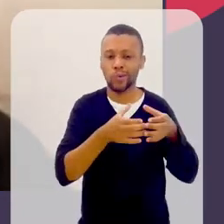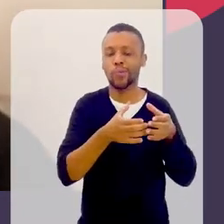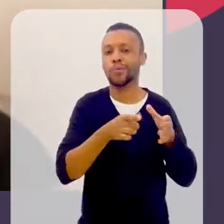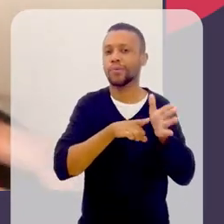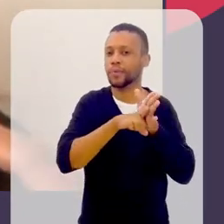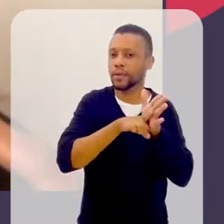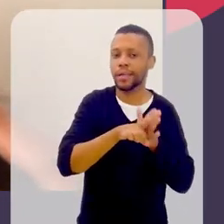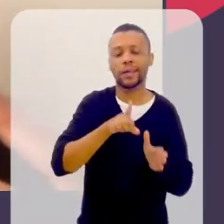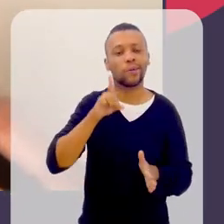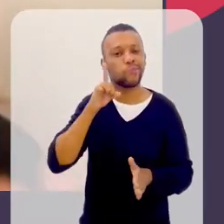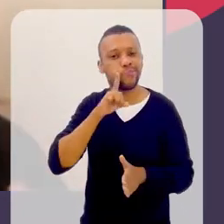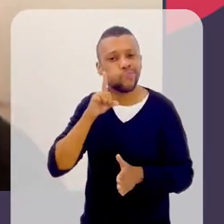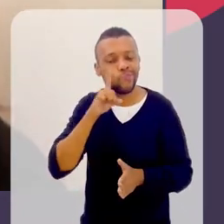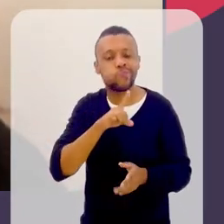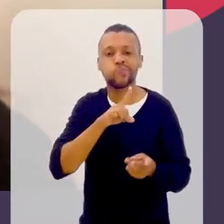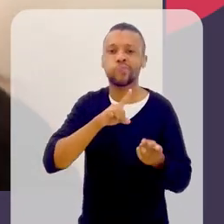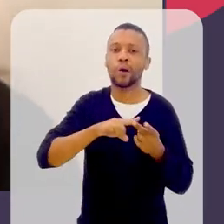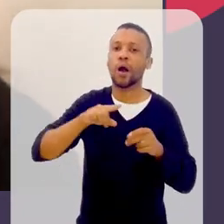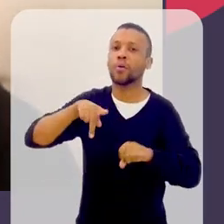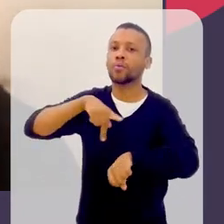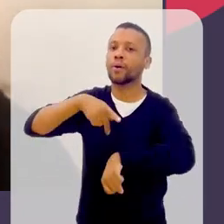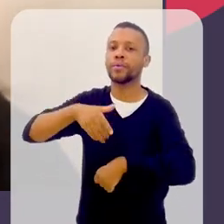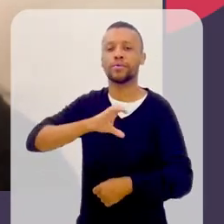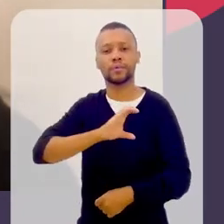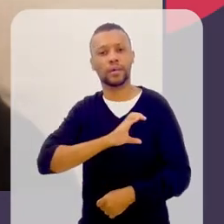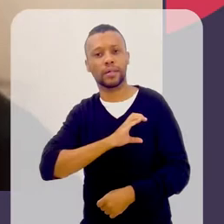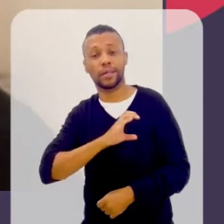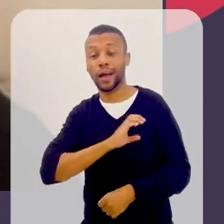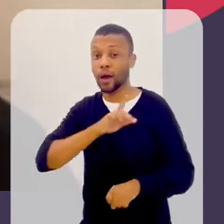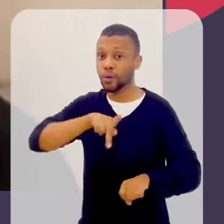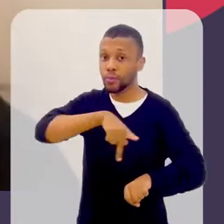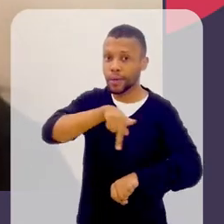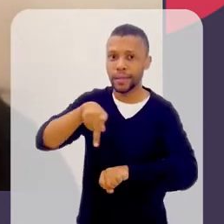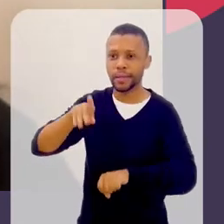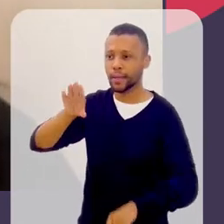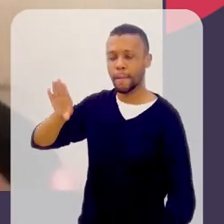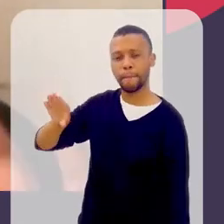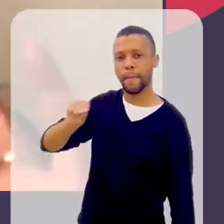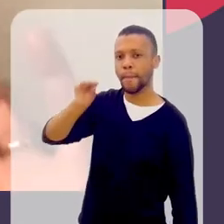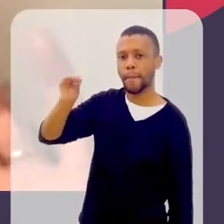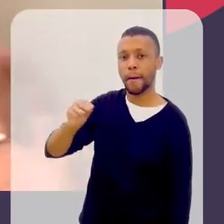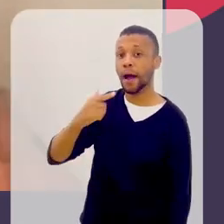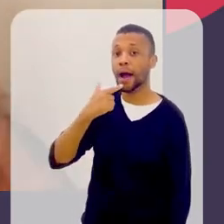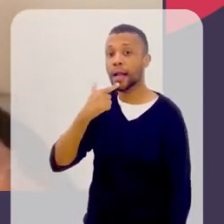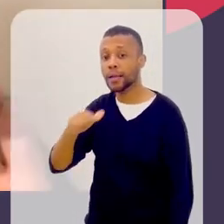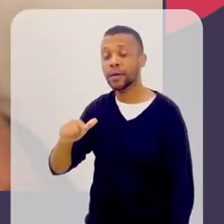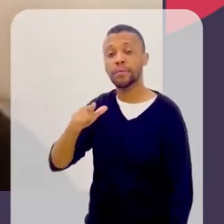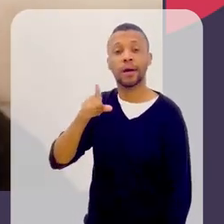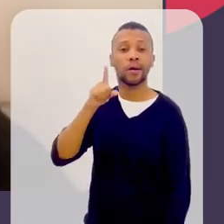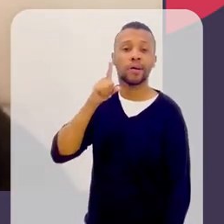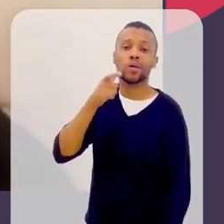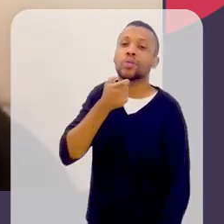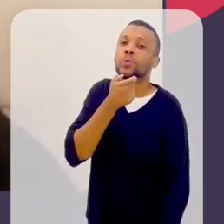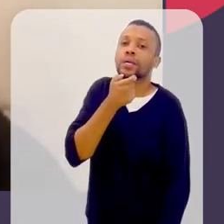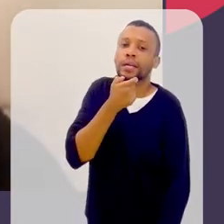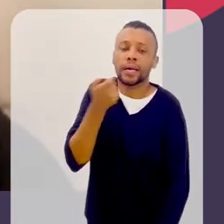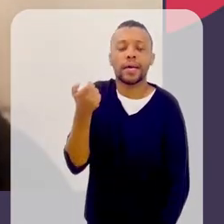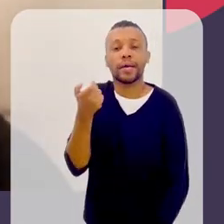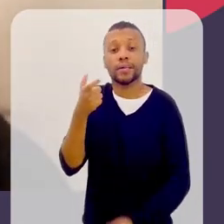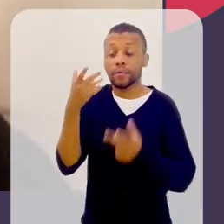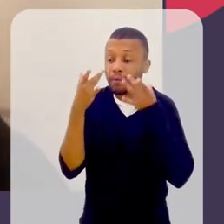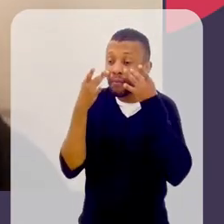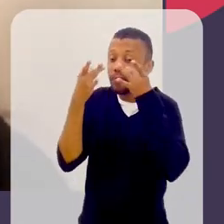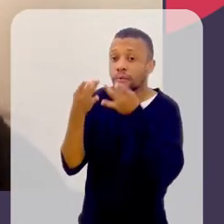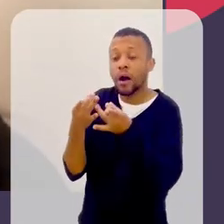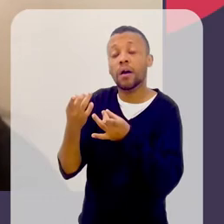e no Canadá, nos países falantes do inglês, os pesquisadores focam, voltam a sua atenção para